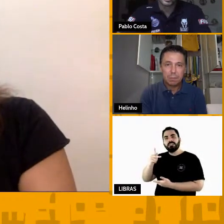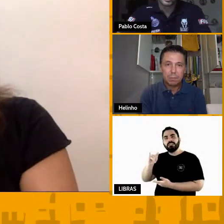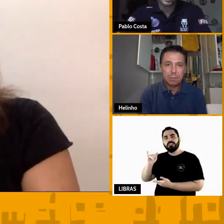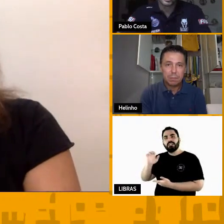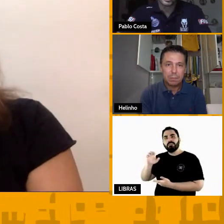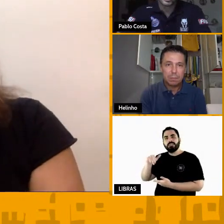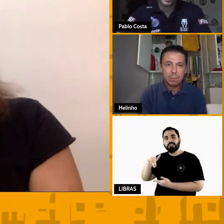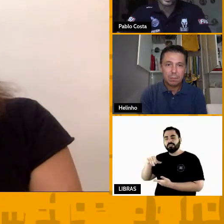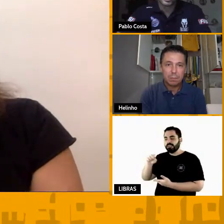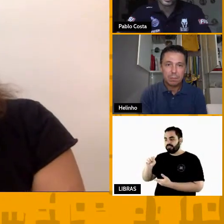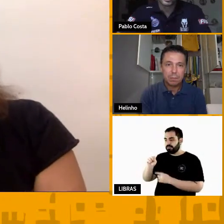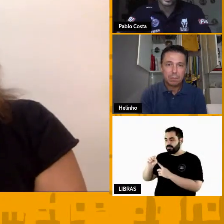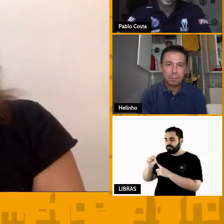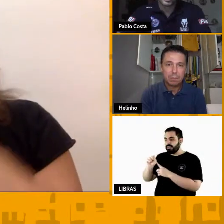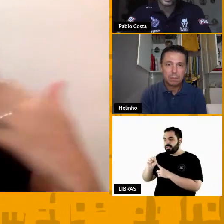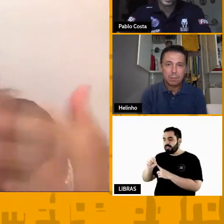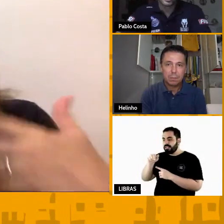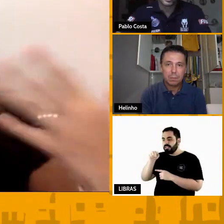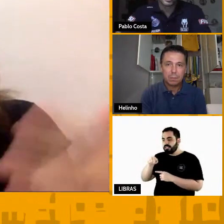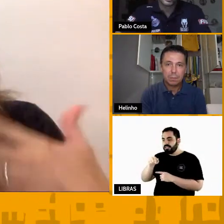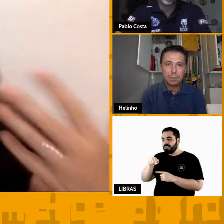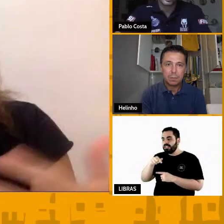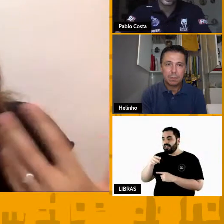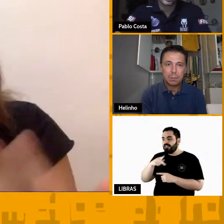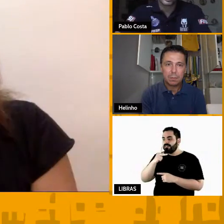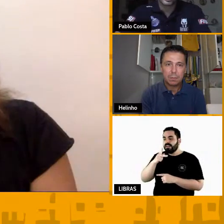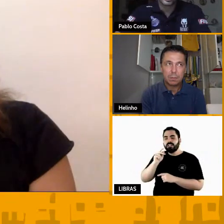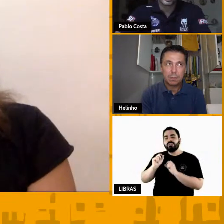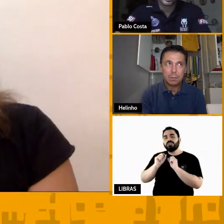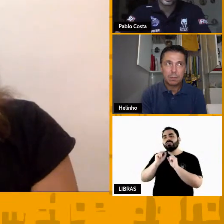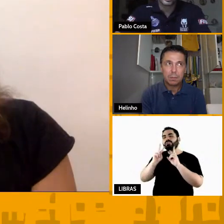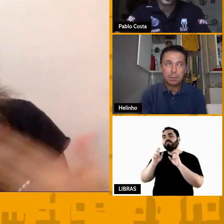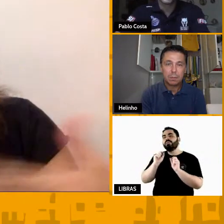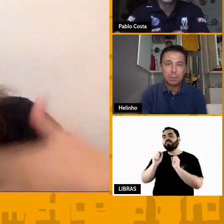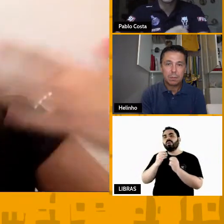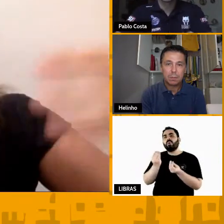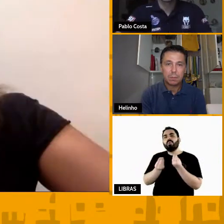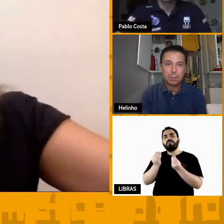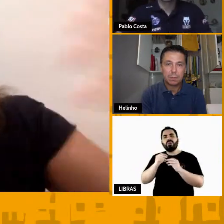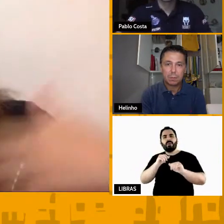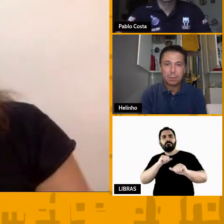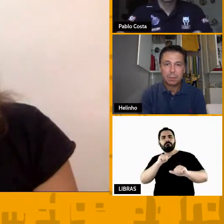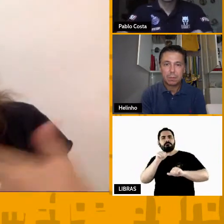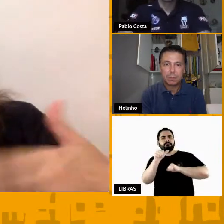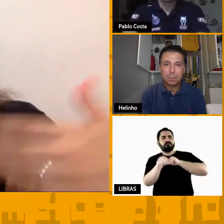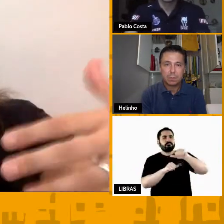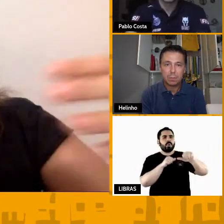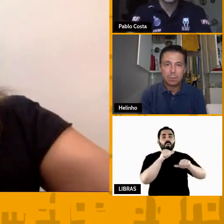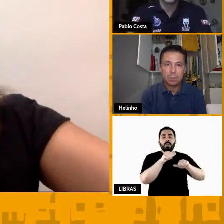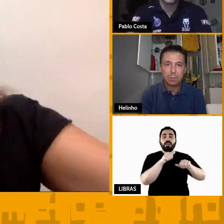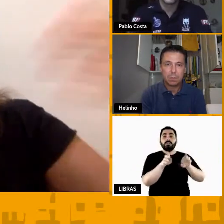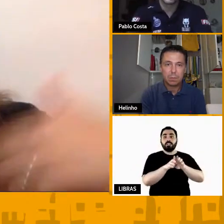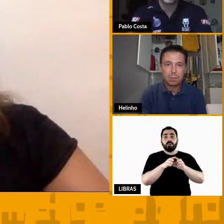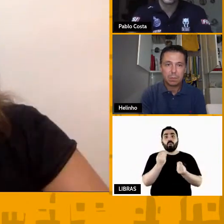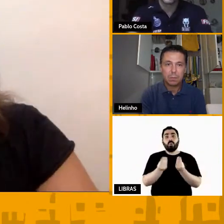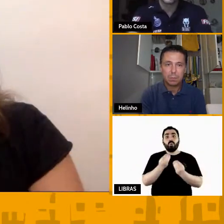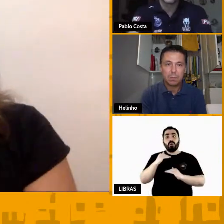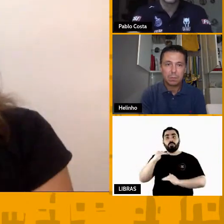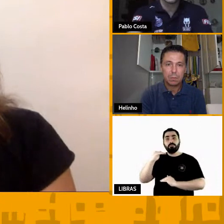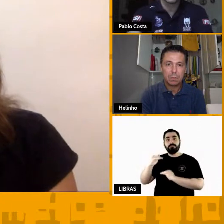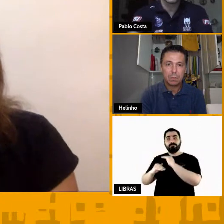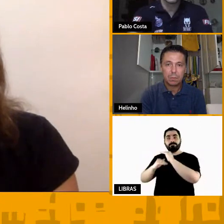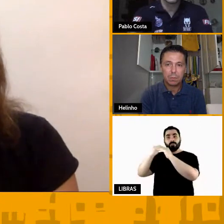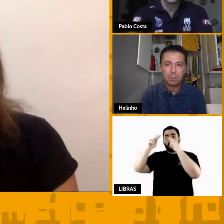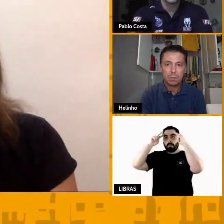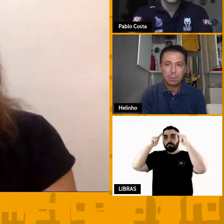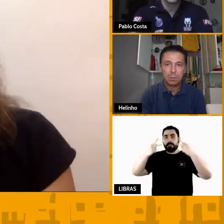Harari, e ele comenta, vai falando um pouco da revolução, da evolução da espécie humana, e das revoluções que